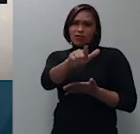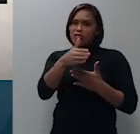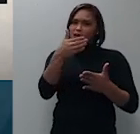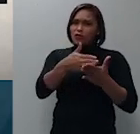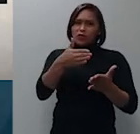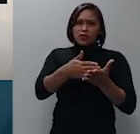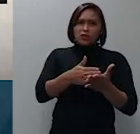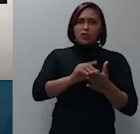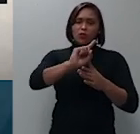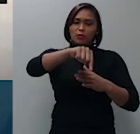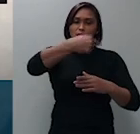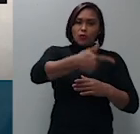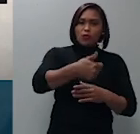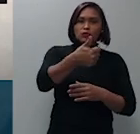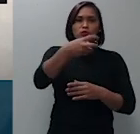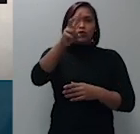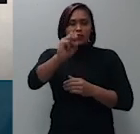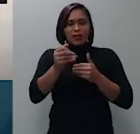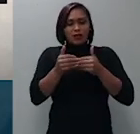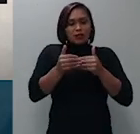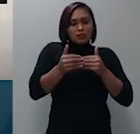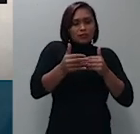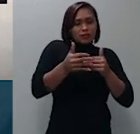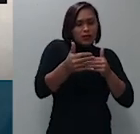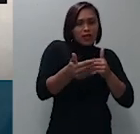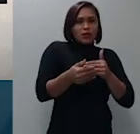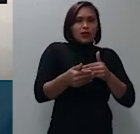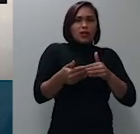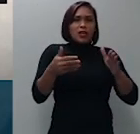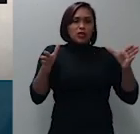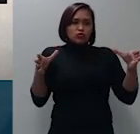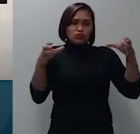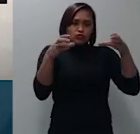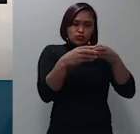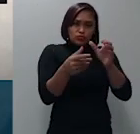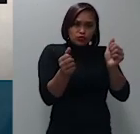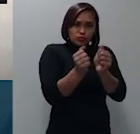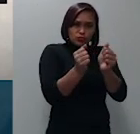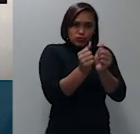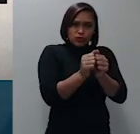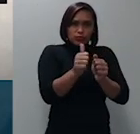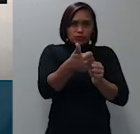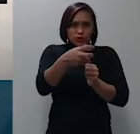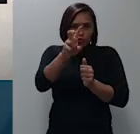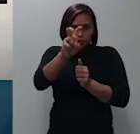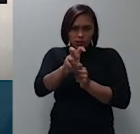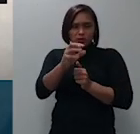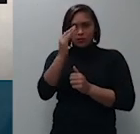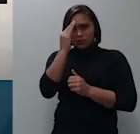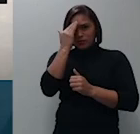começa a correr desde que prolatada o despacho as hipóteses